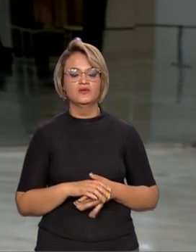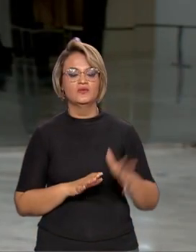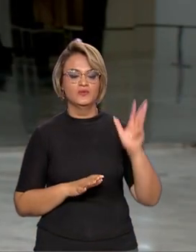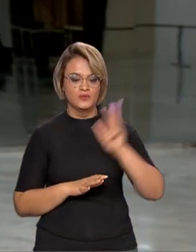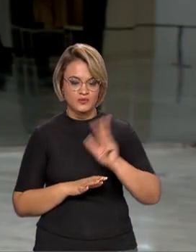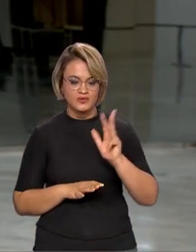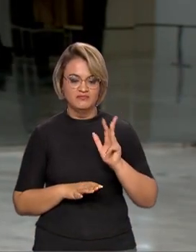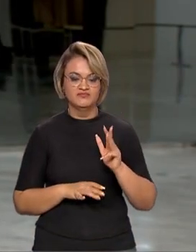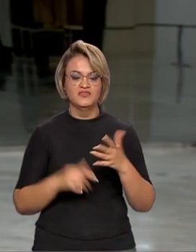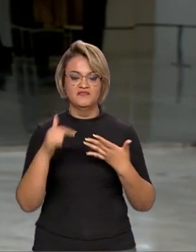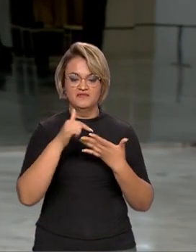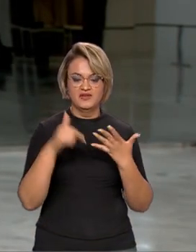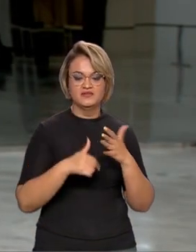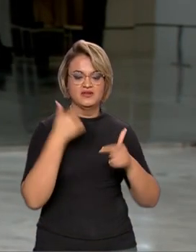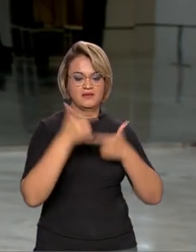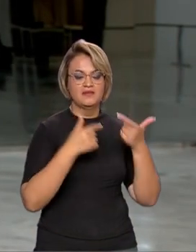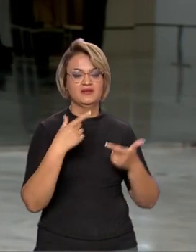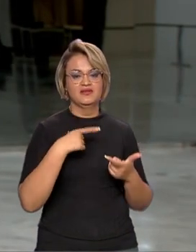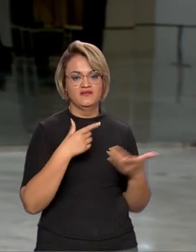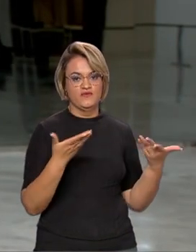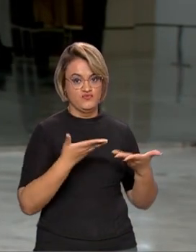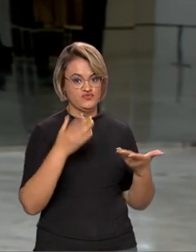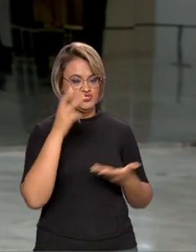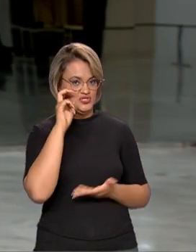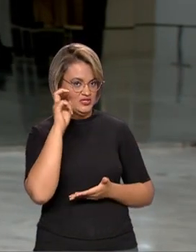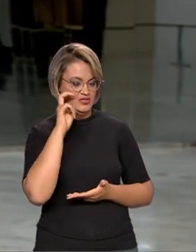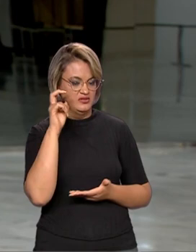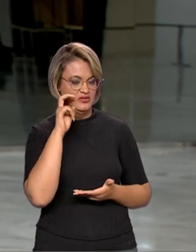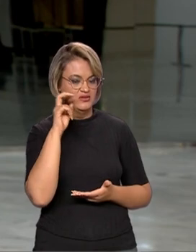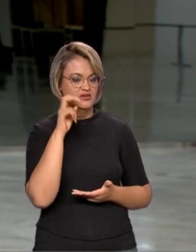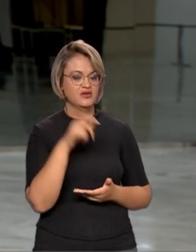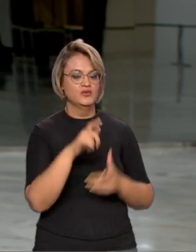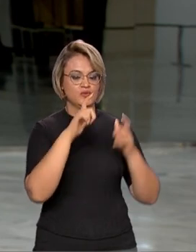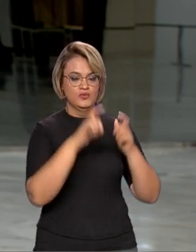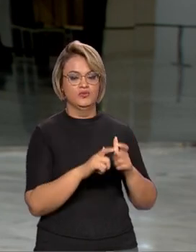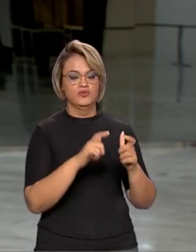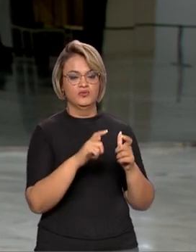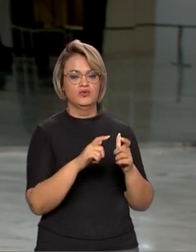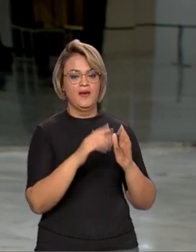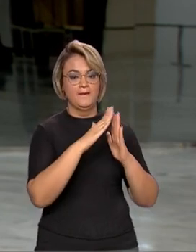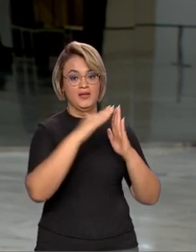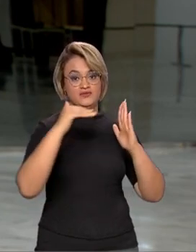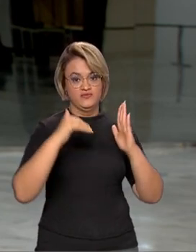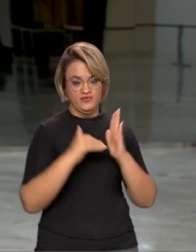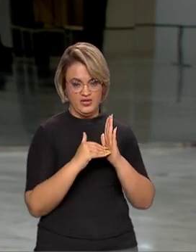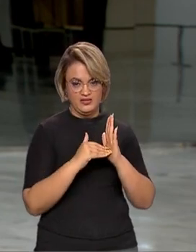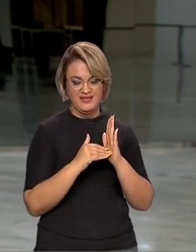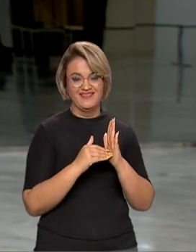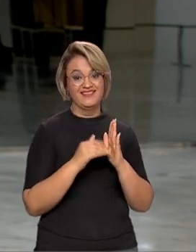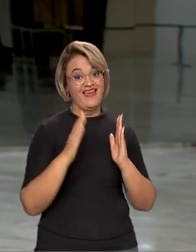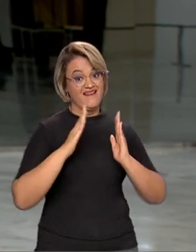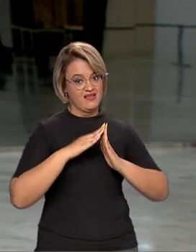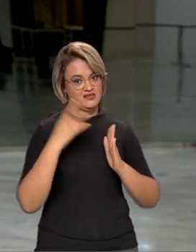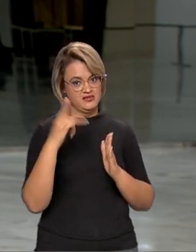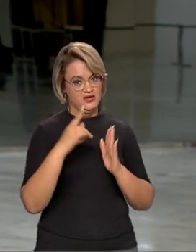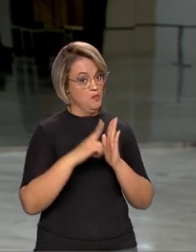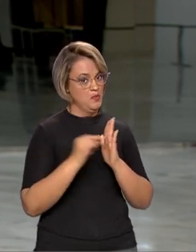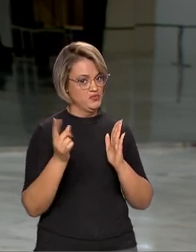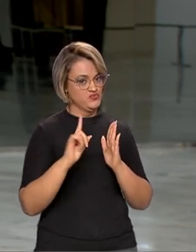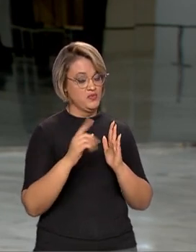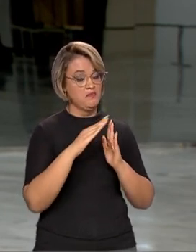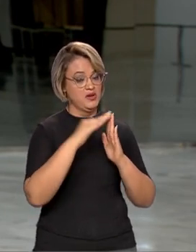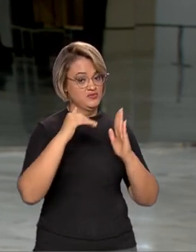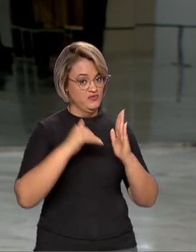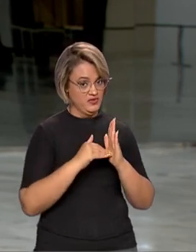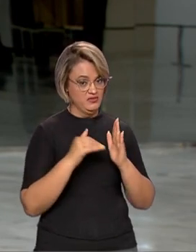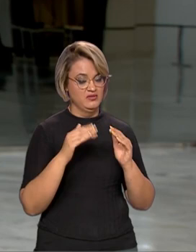cumpriu a agenda de trabalho nesta quinta-feira ainda do Palácio da Alvorada, que é a residência oficial da presidência da